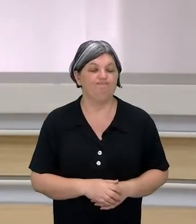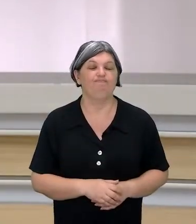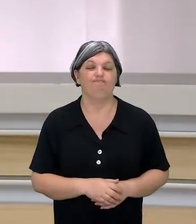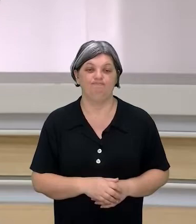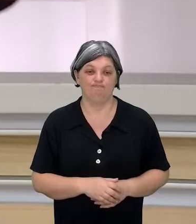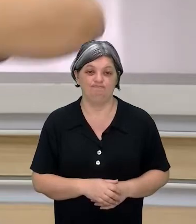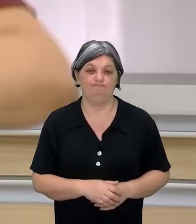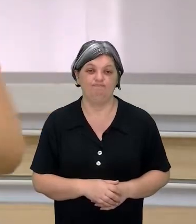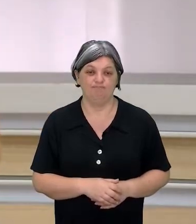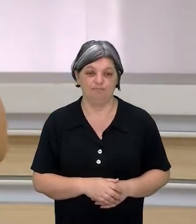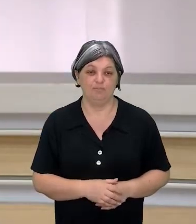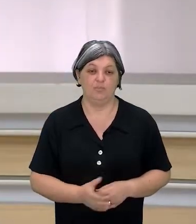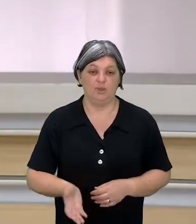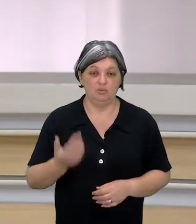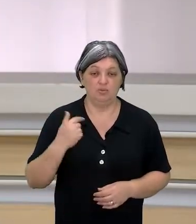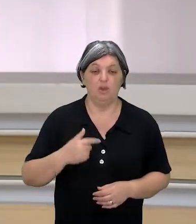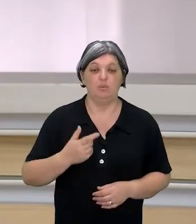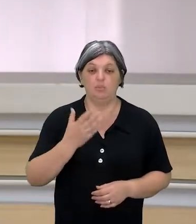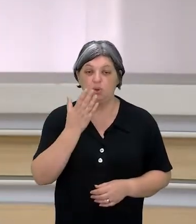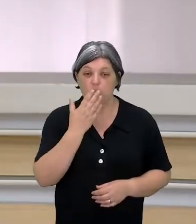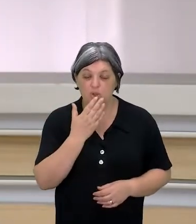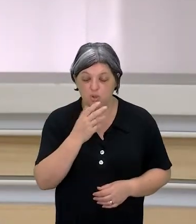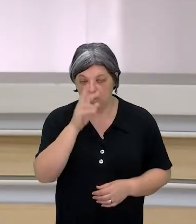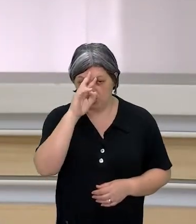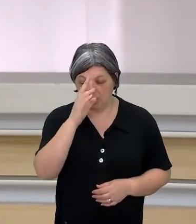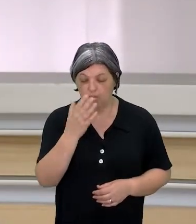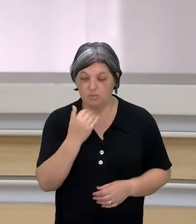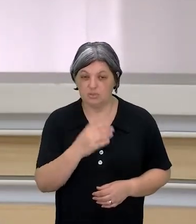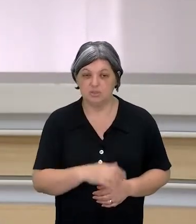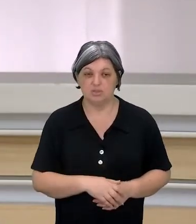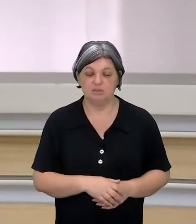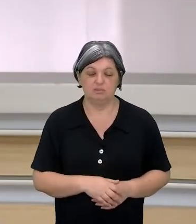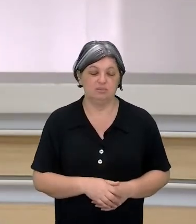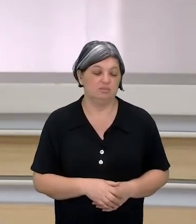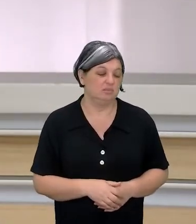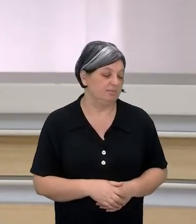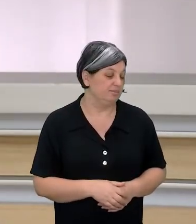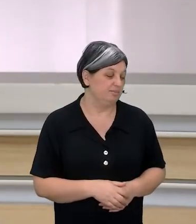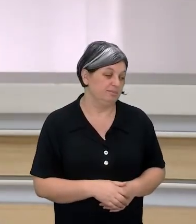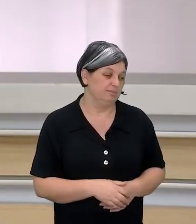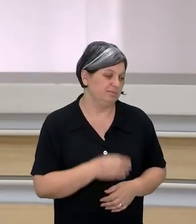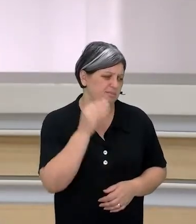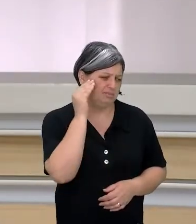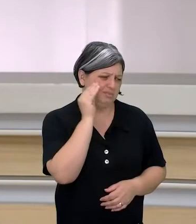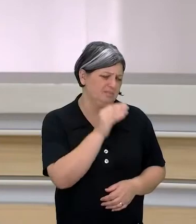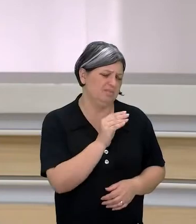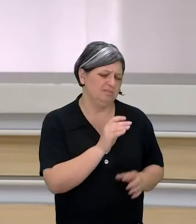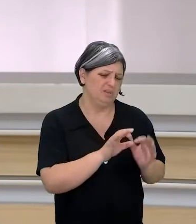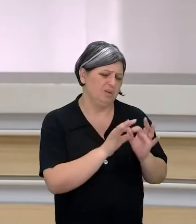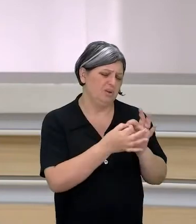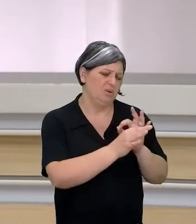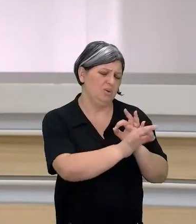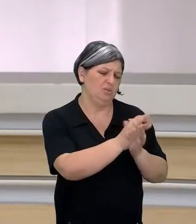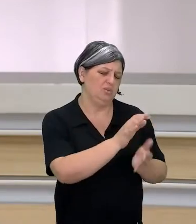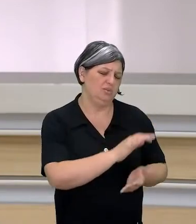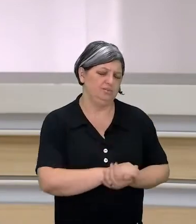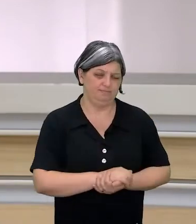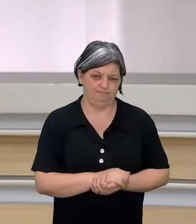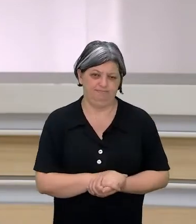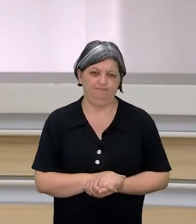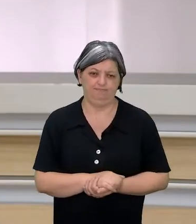vamos sair para almoçar, eu estou muito empolgada. Eu falo, ai, mano, mal longe. Olha o quanto isso